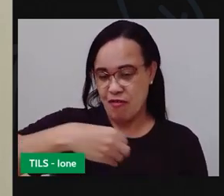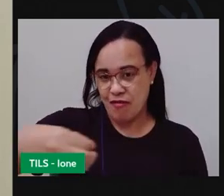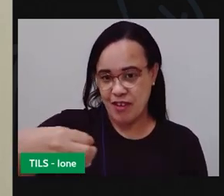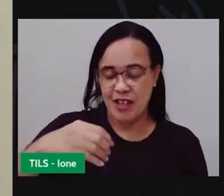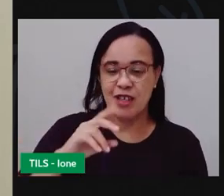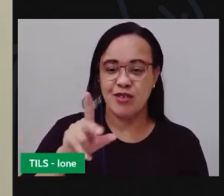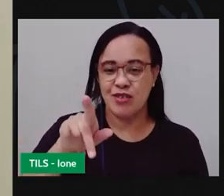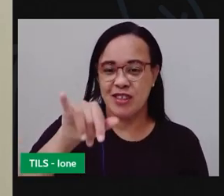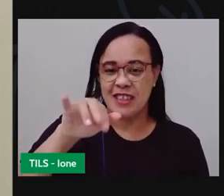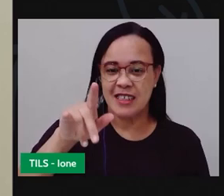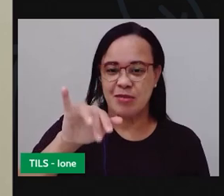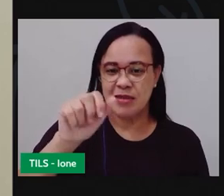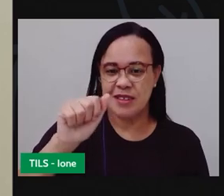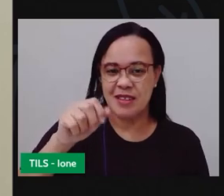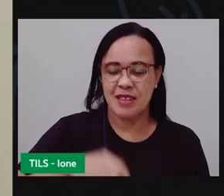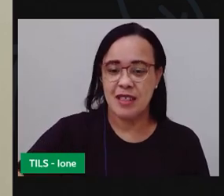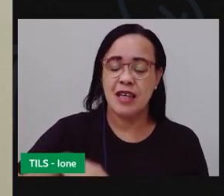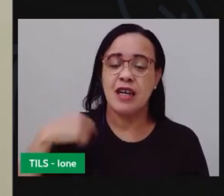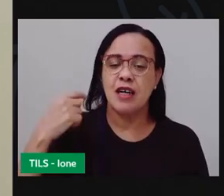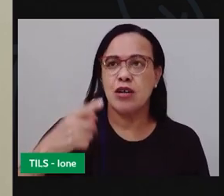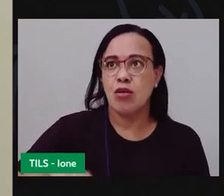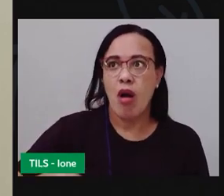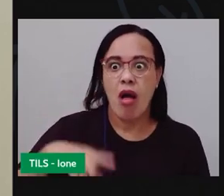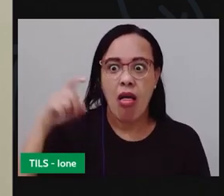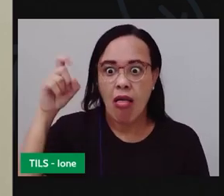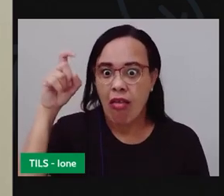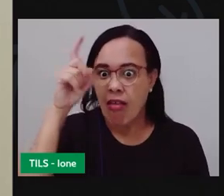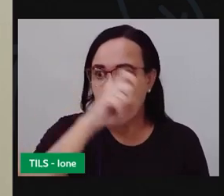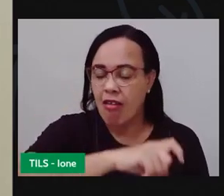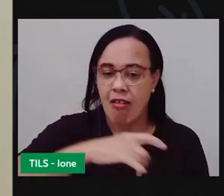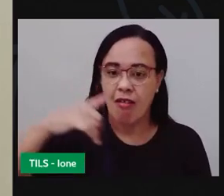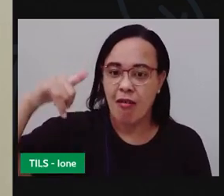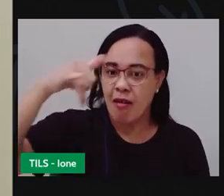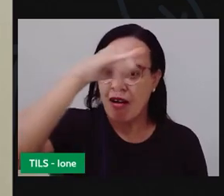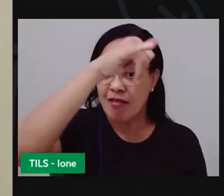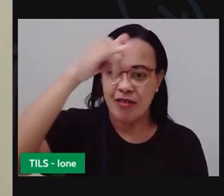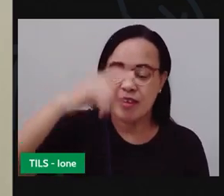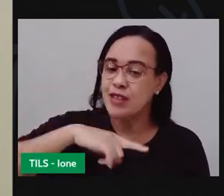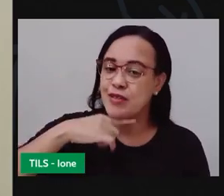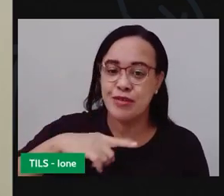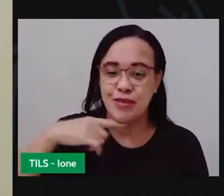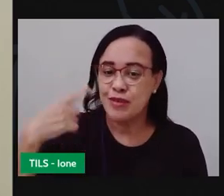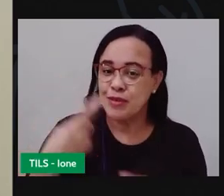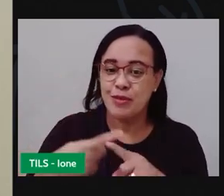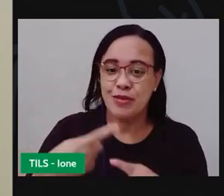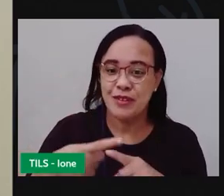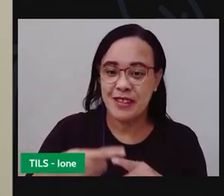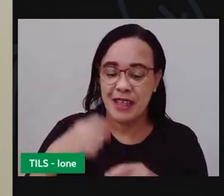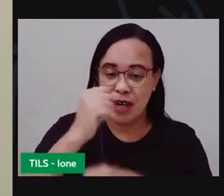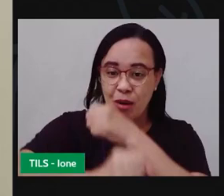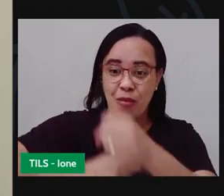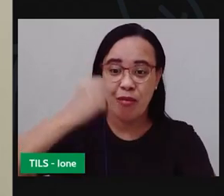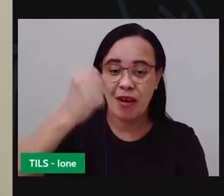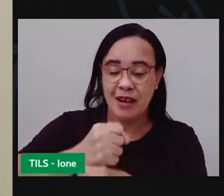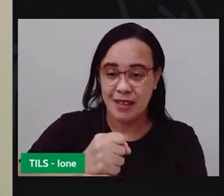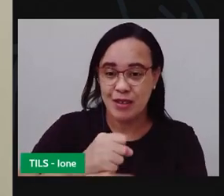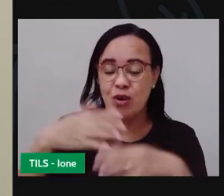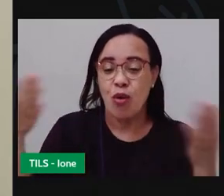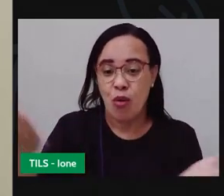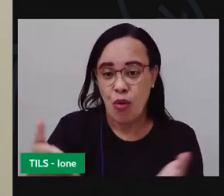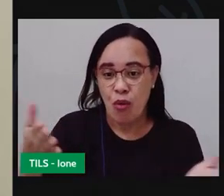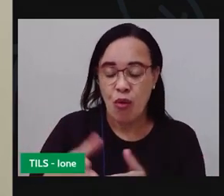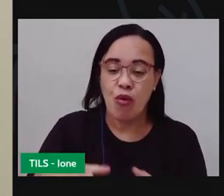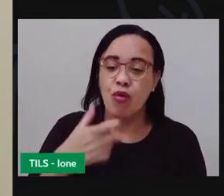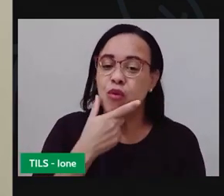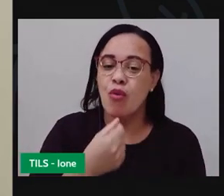Luzistiano, levou um ano para aprender a pilotar um aeroplano. Hoje em dia, qualquer João, Adão ou